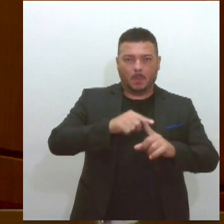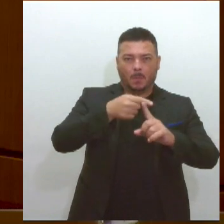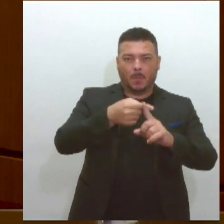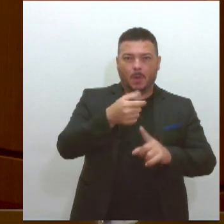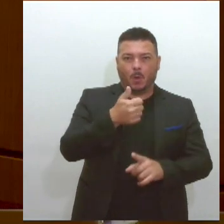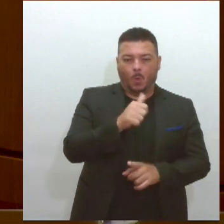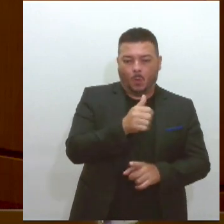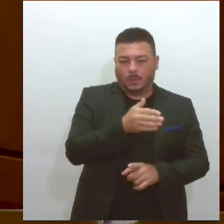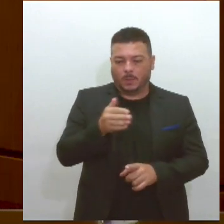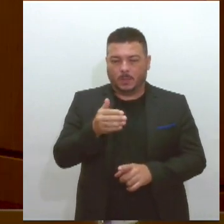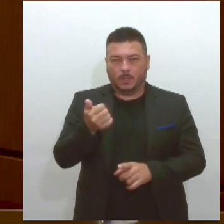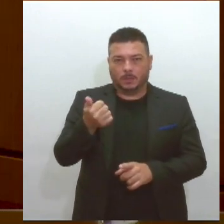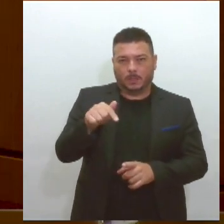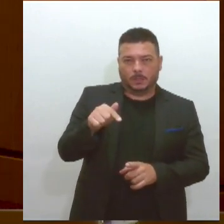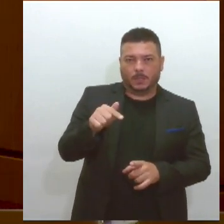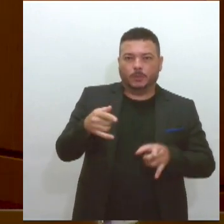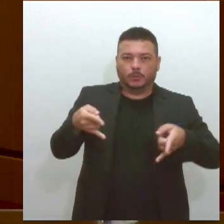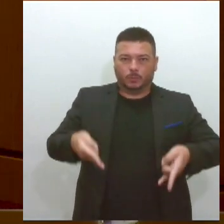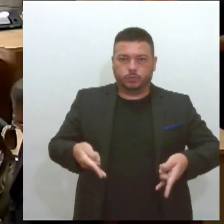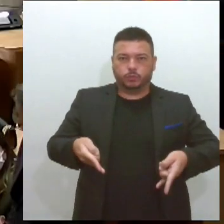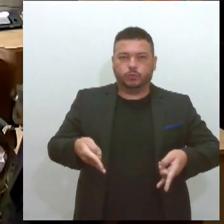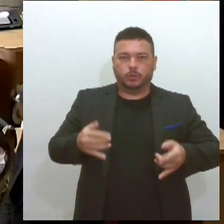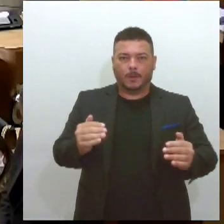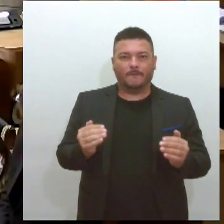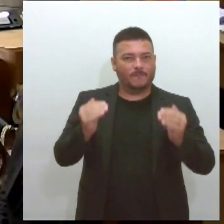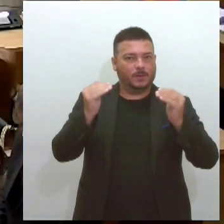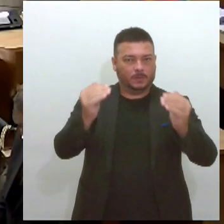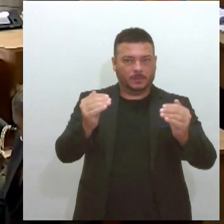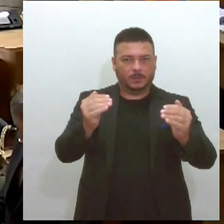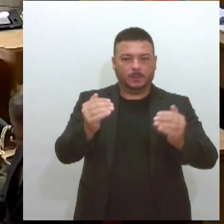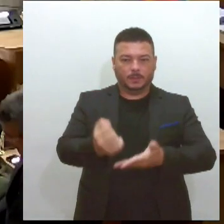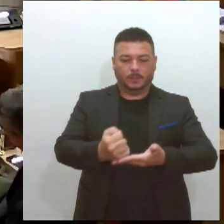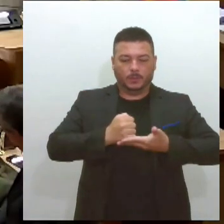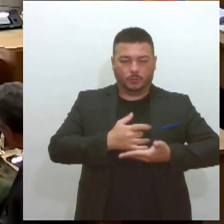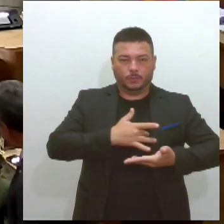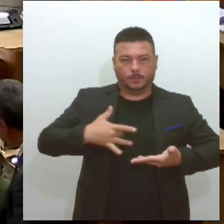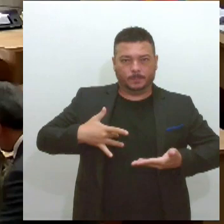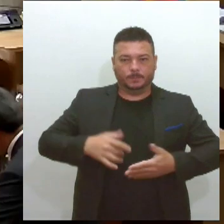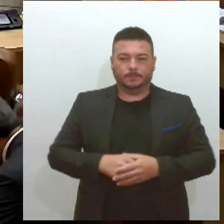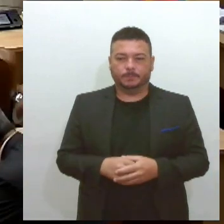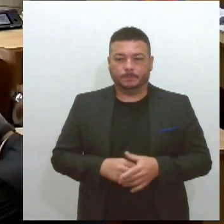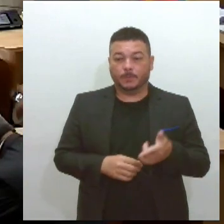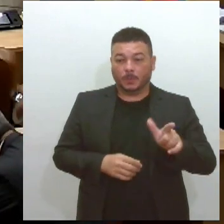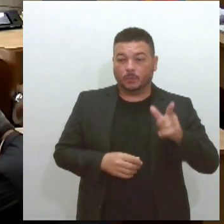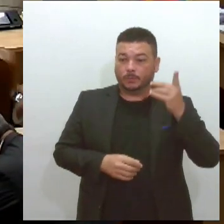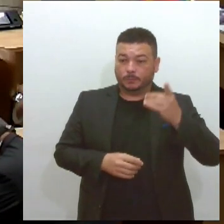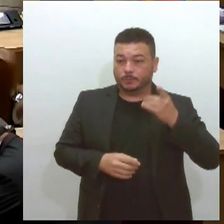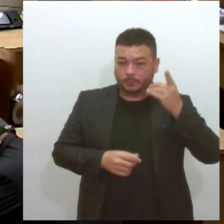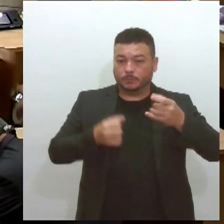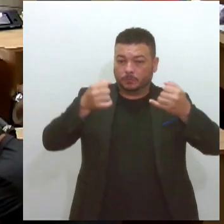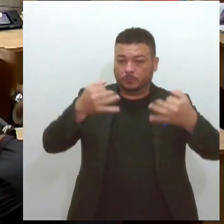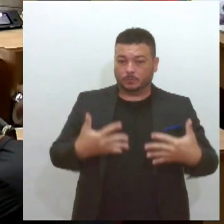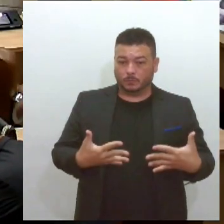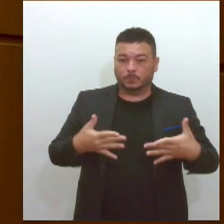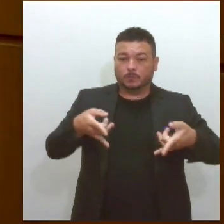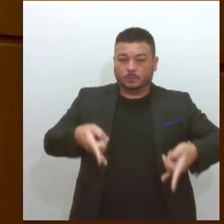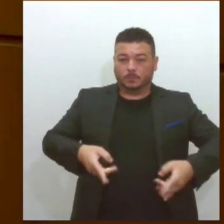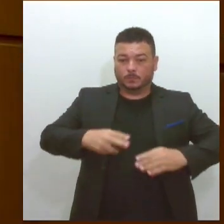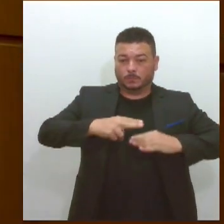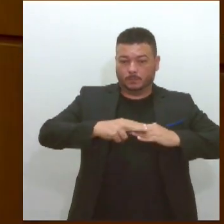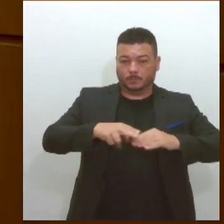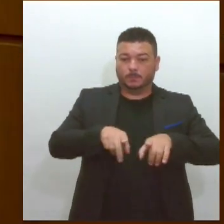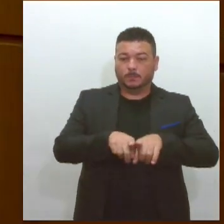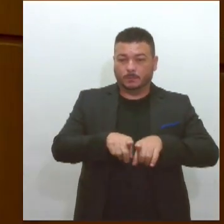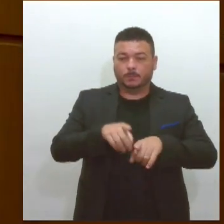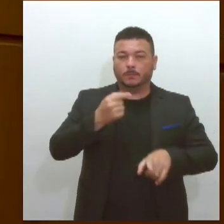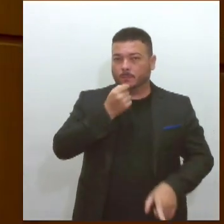leitos de suporte avançado e estabilização. Outro parlamentar que falou sobre a situação dos leitos foi o deputado Geórgio Passos. Para ele,